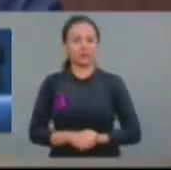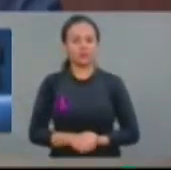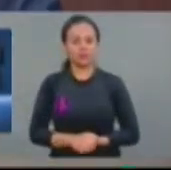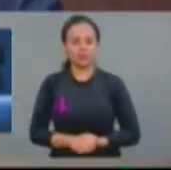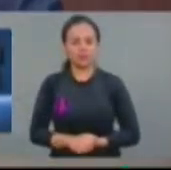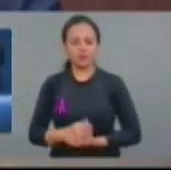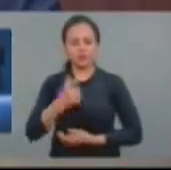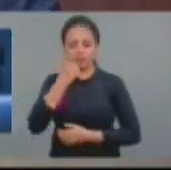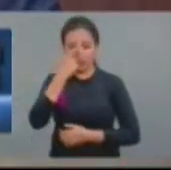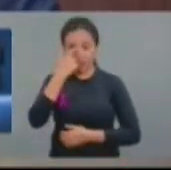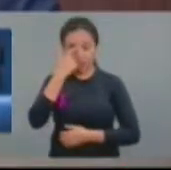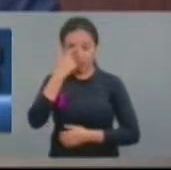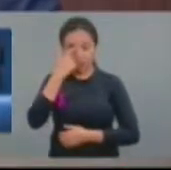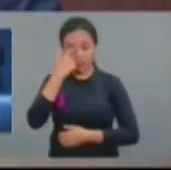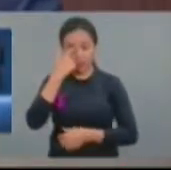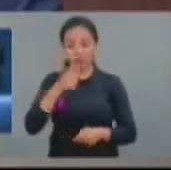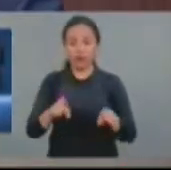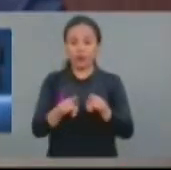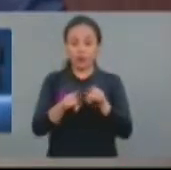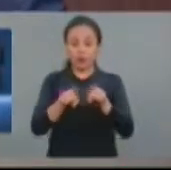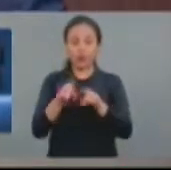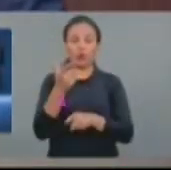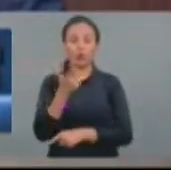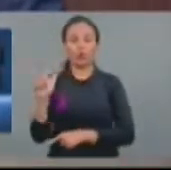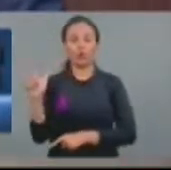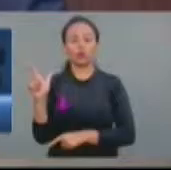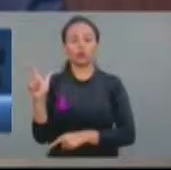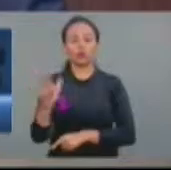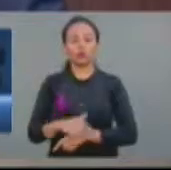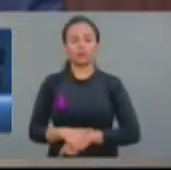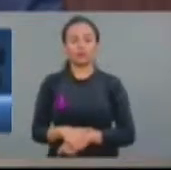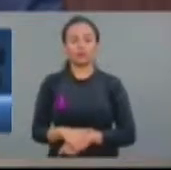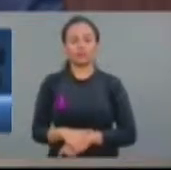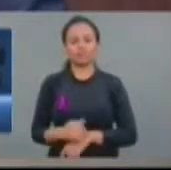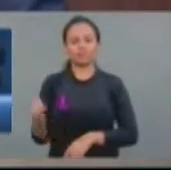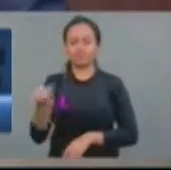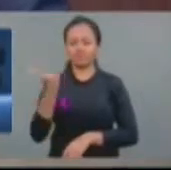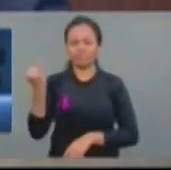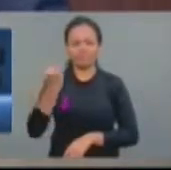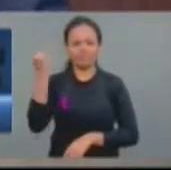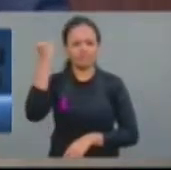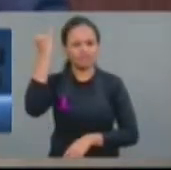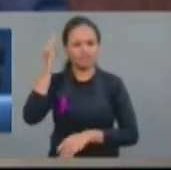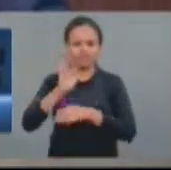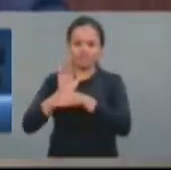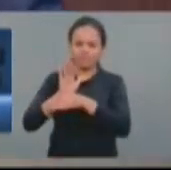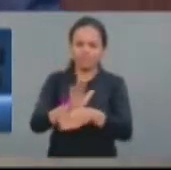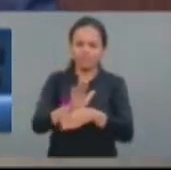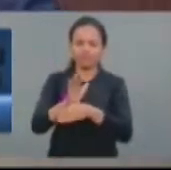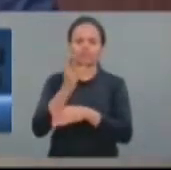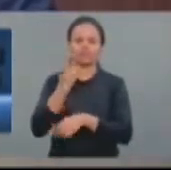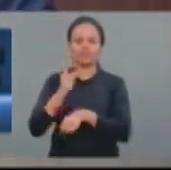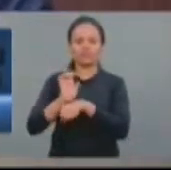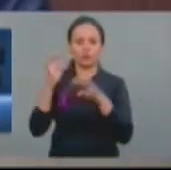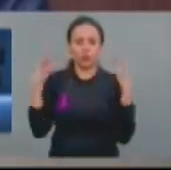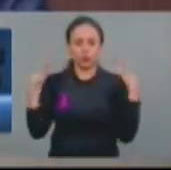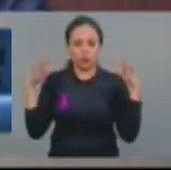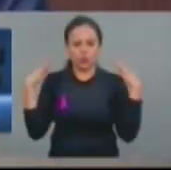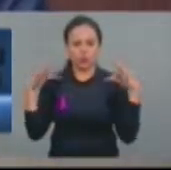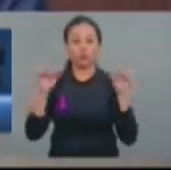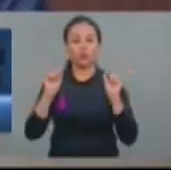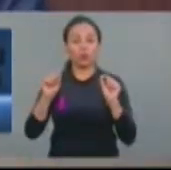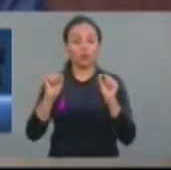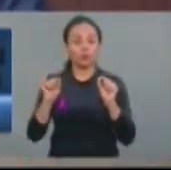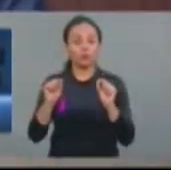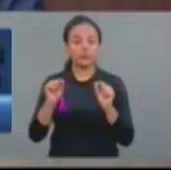Vem ainda também, um dos fatores que mais pode significar para o impacto turístico do nosso Estado do Ceará, que foi a